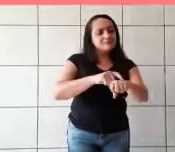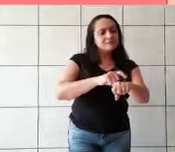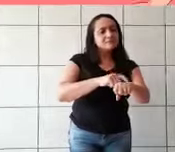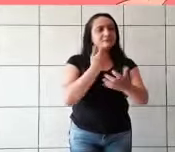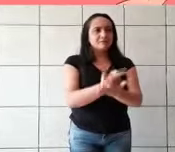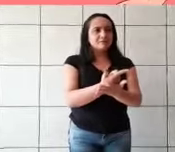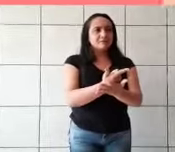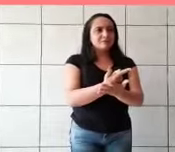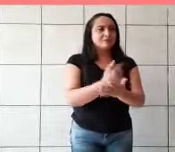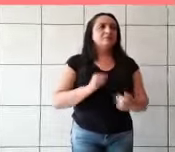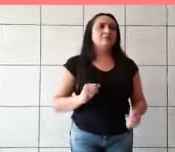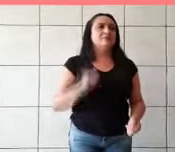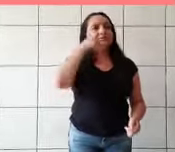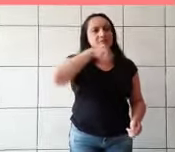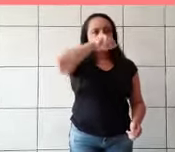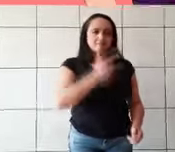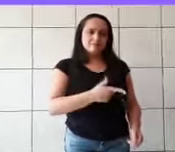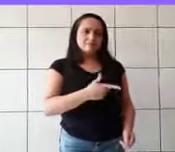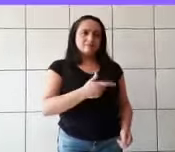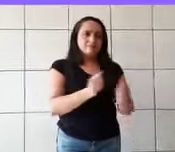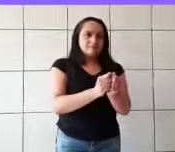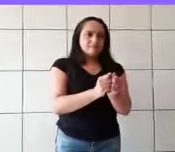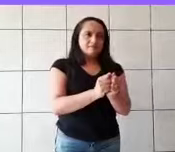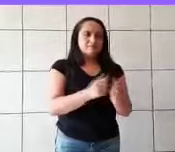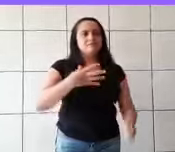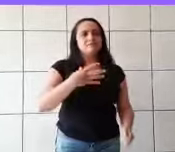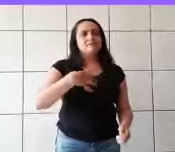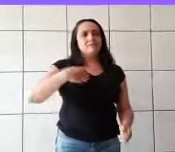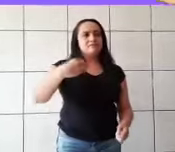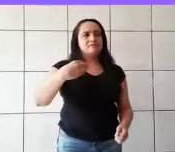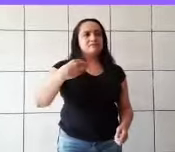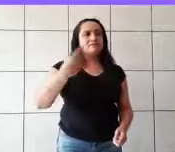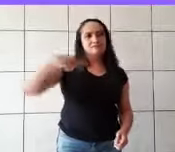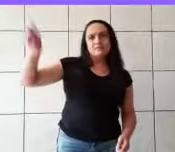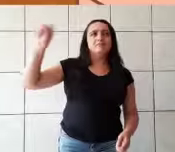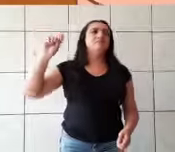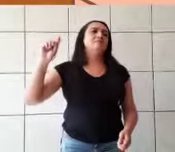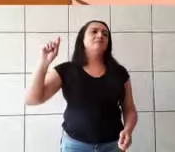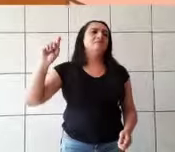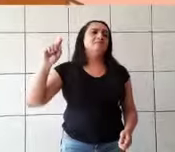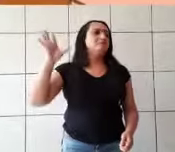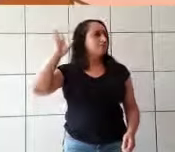As preparações continuaram por dias. Ambas as irmãs tinham vestidos feitos à mão.